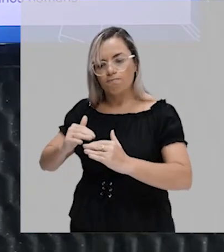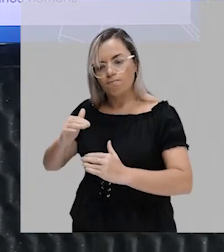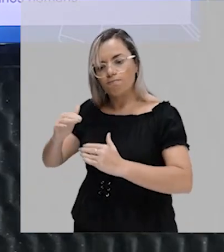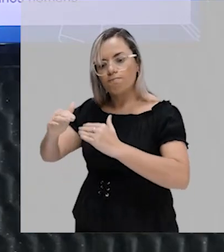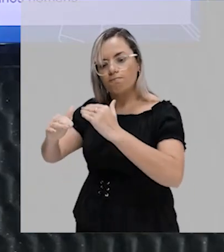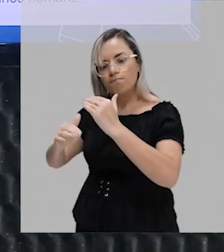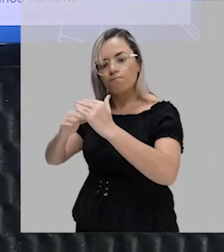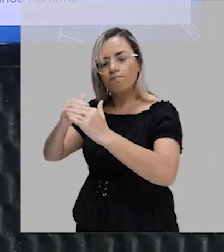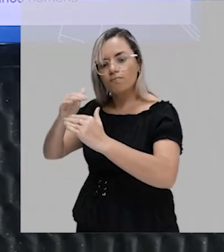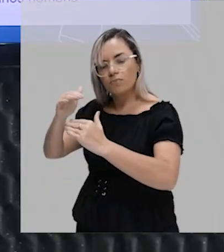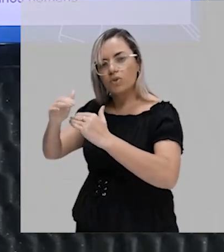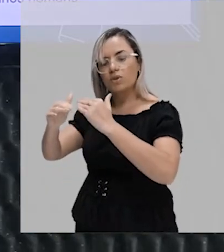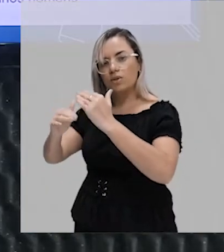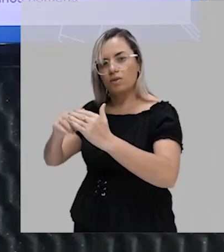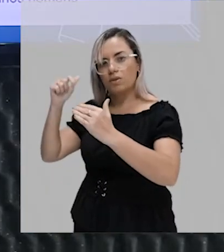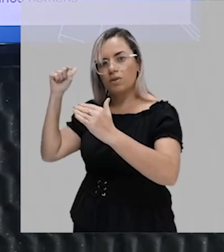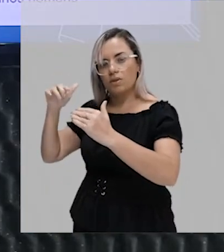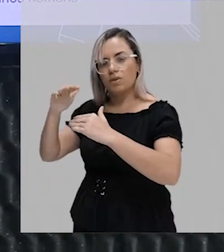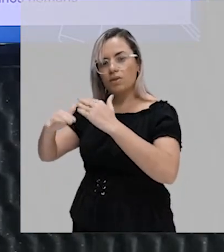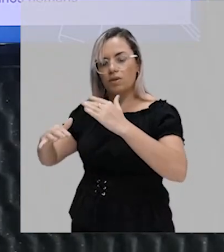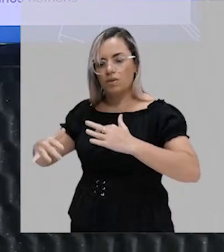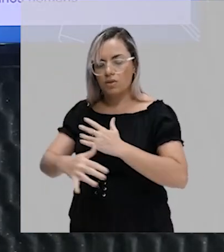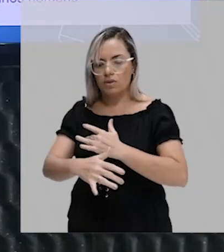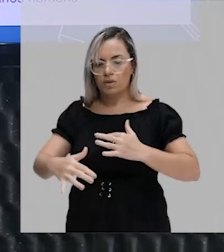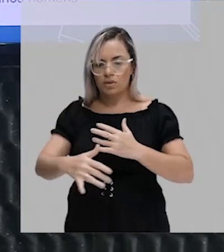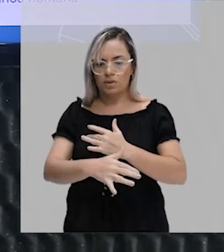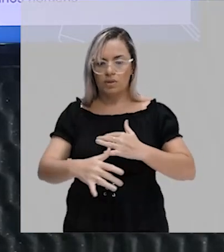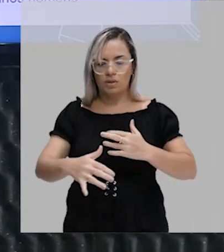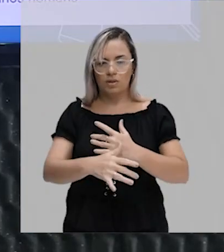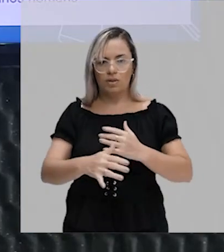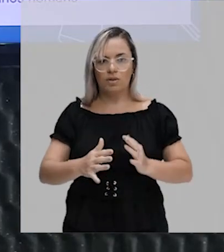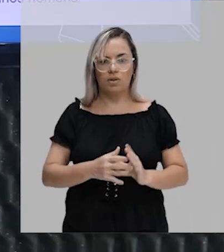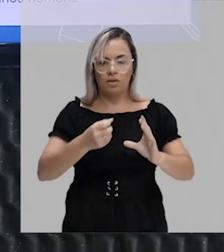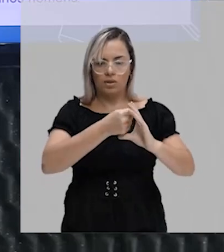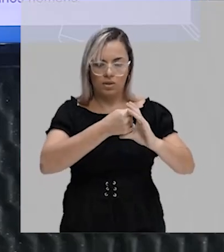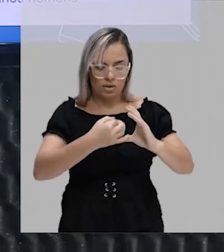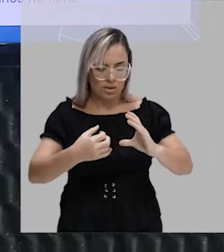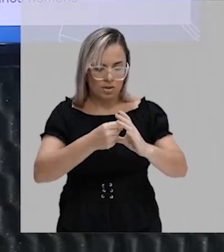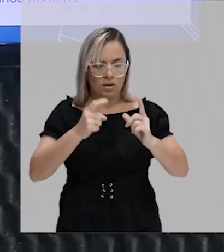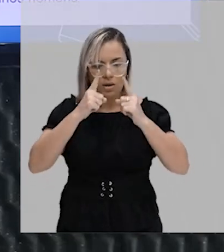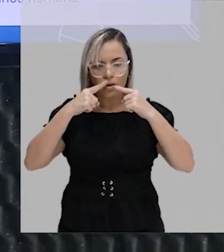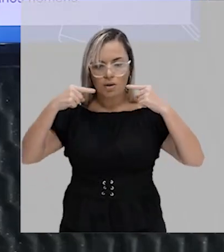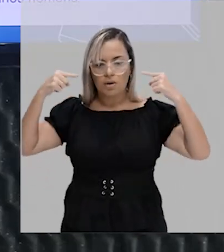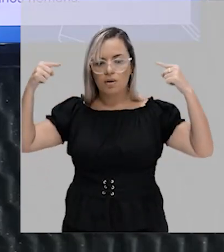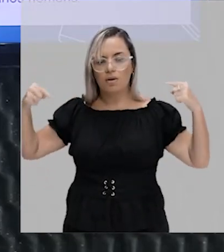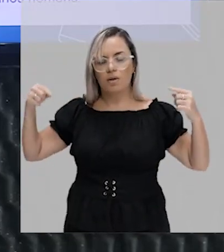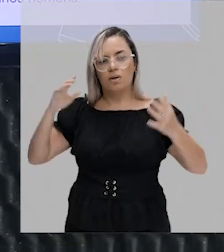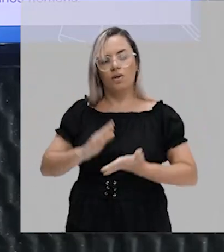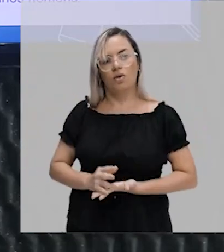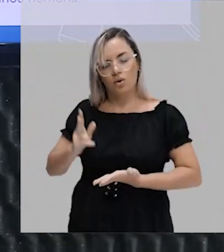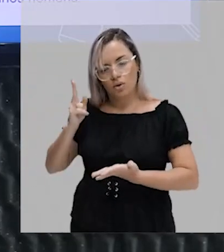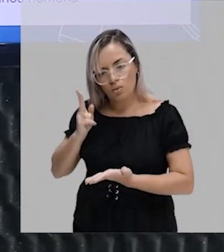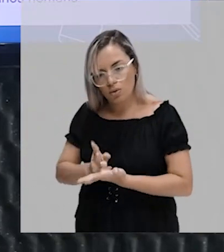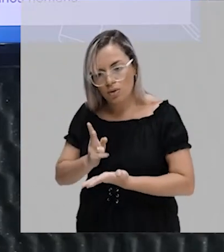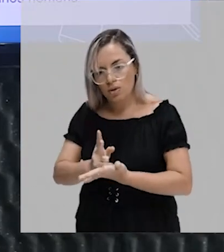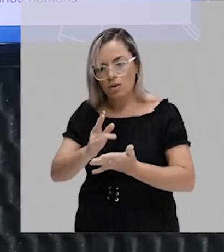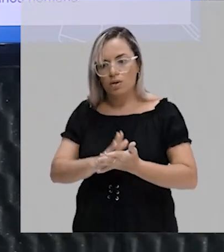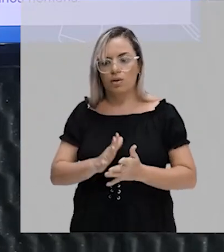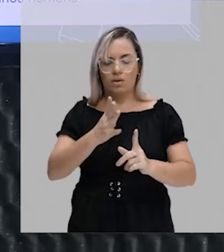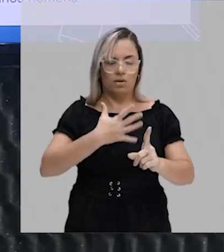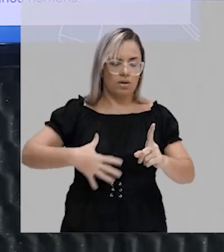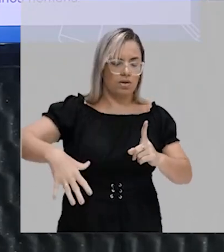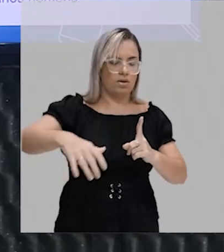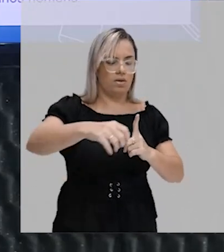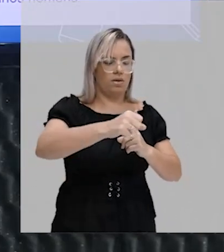digamos assim, nesse sentido, os sintomas, as características do patriarcalismo ainda permanecem, na sociedade